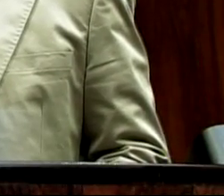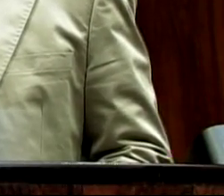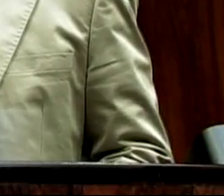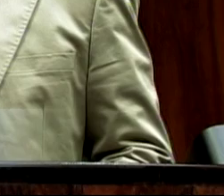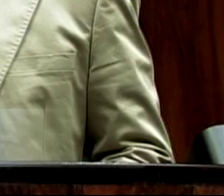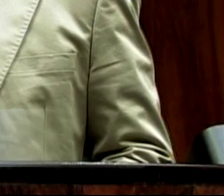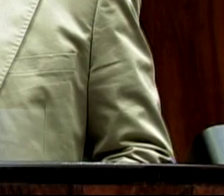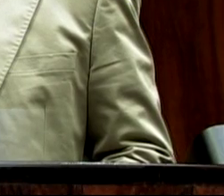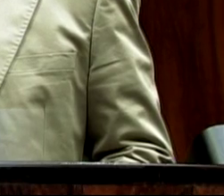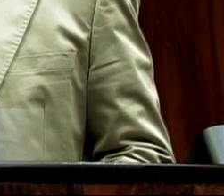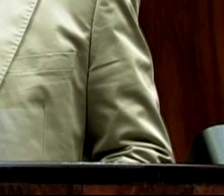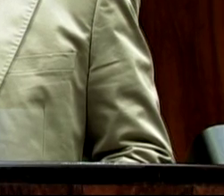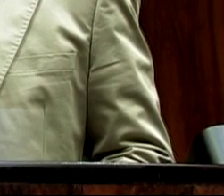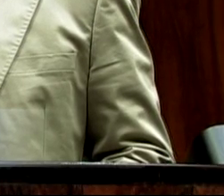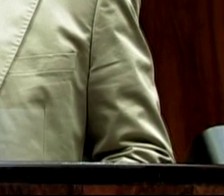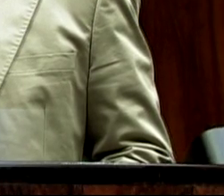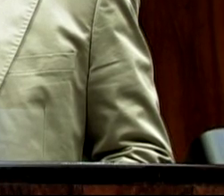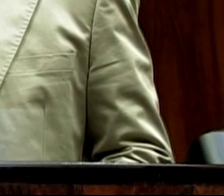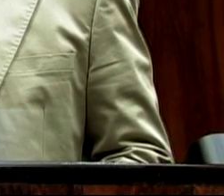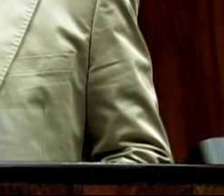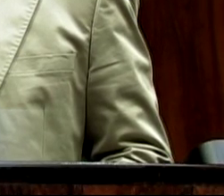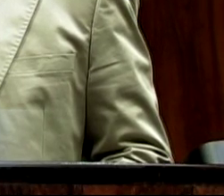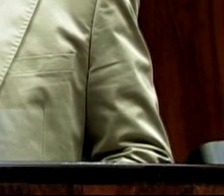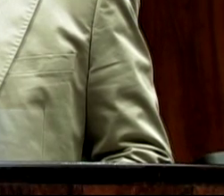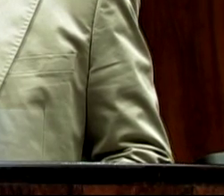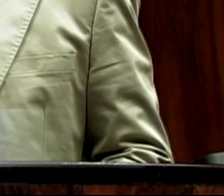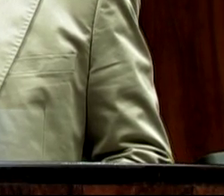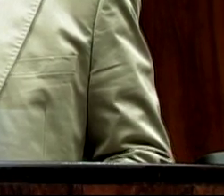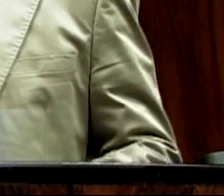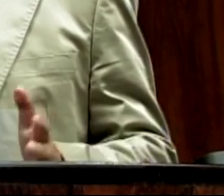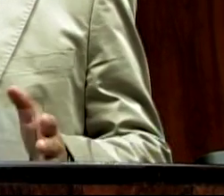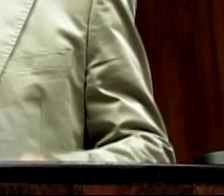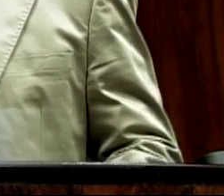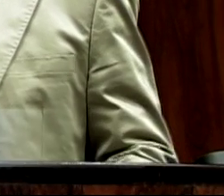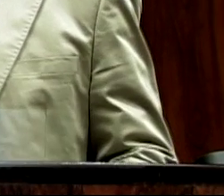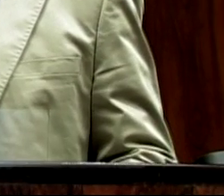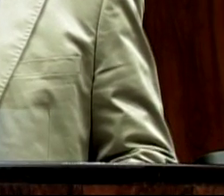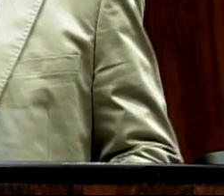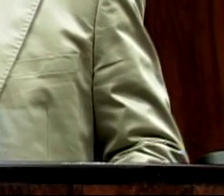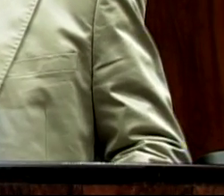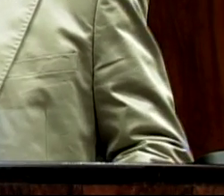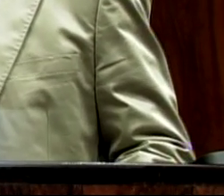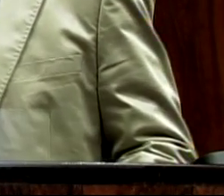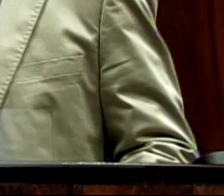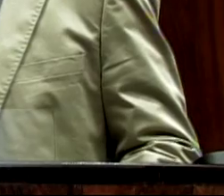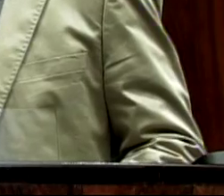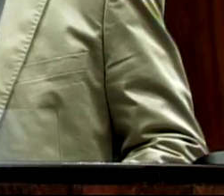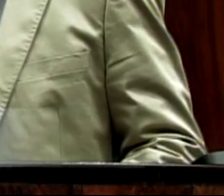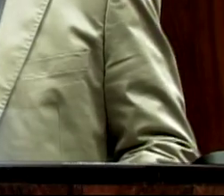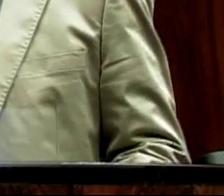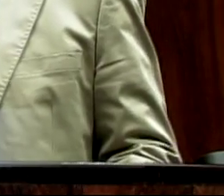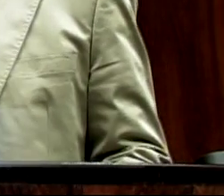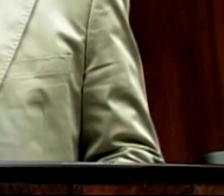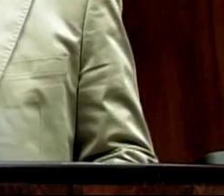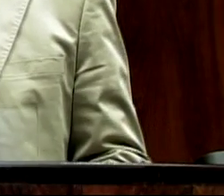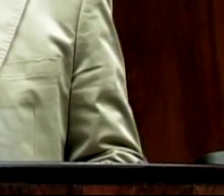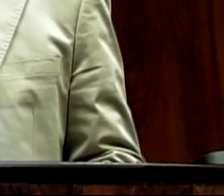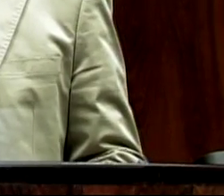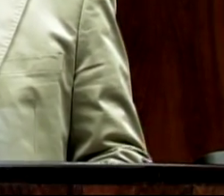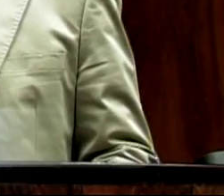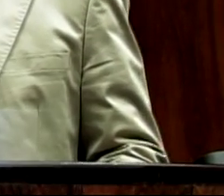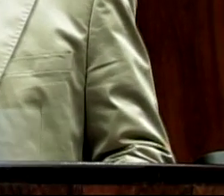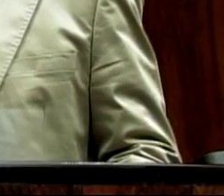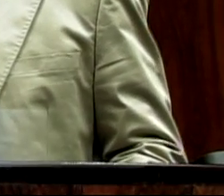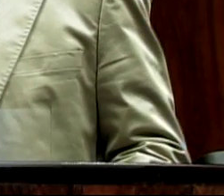-governador Alceu Colares, e também, que inclusive vai ser agraciado aqui com o troféu do deputado Carlos Santos,